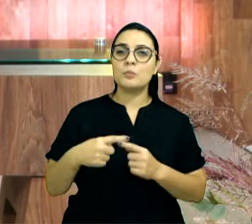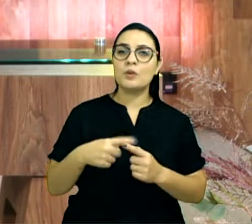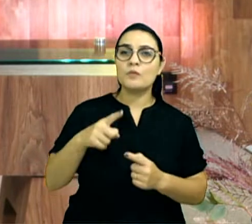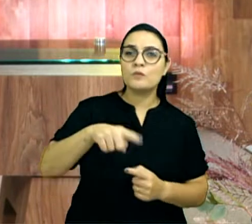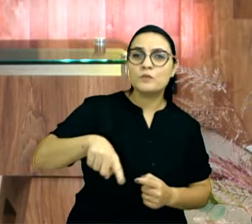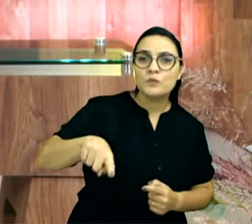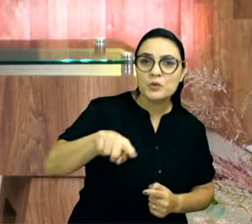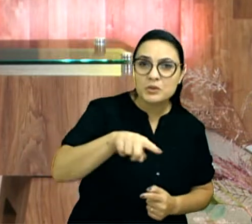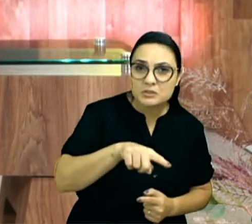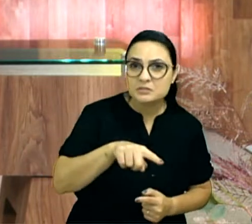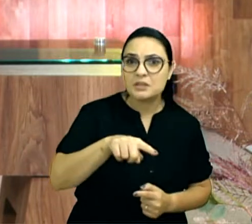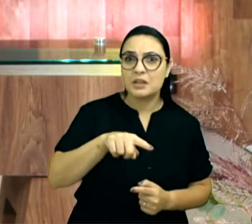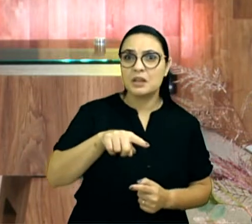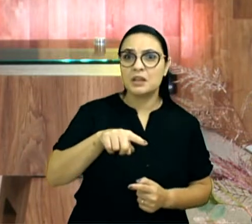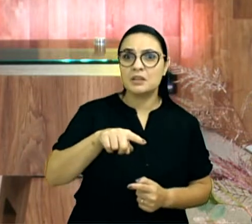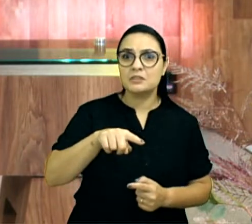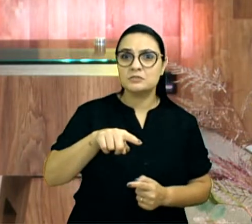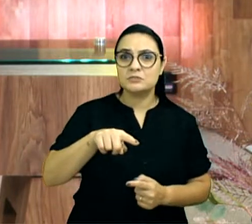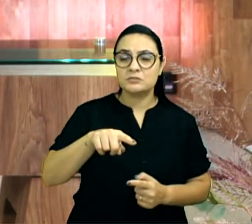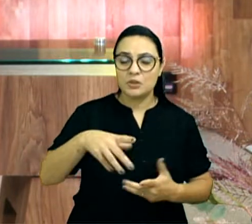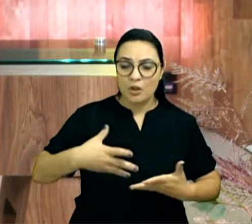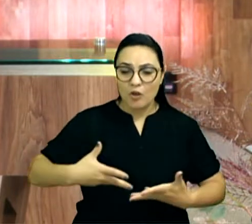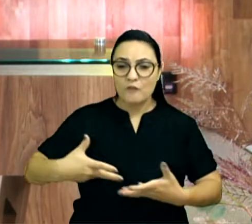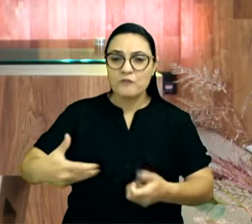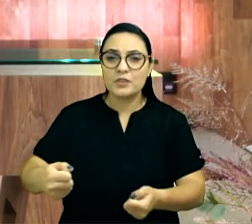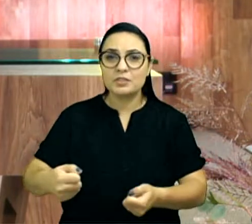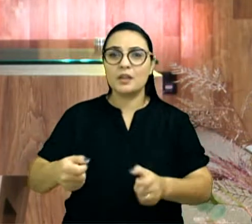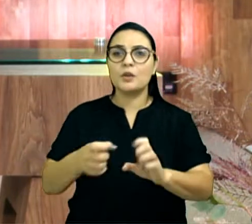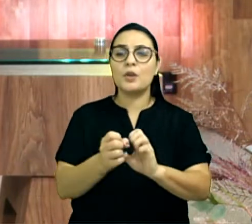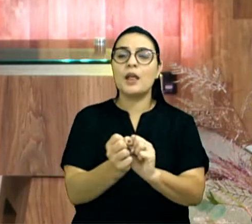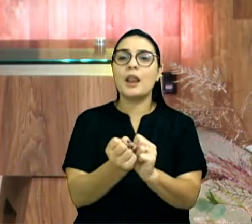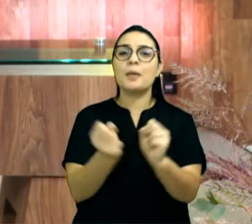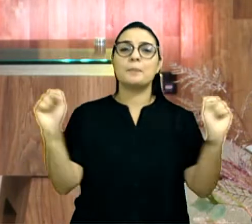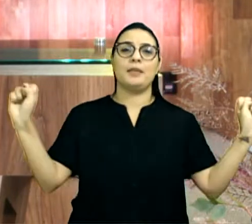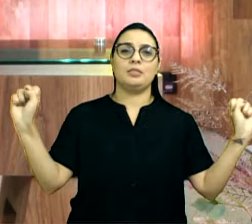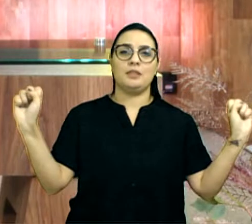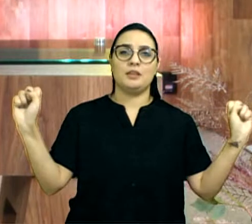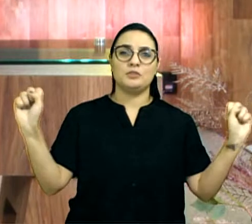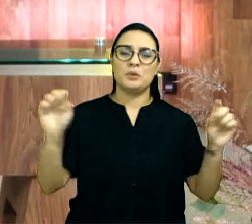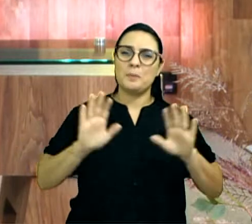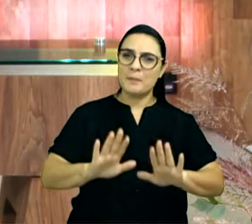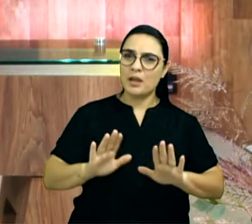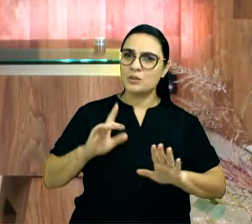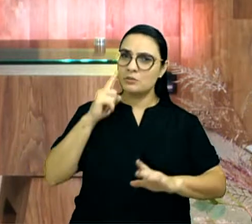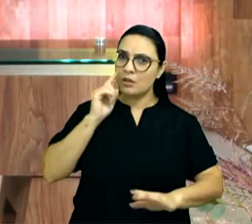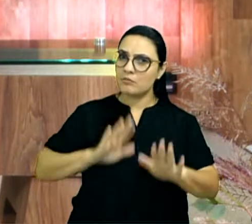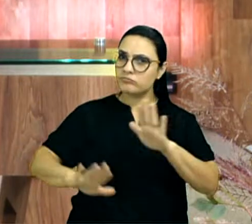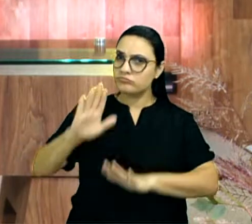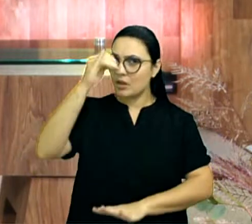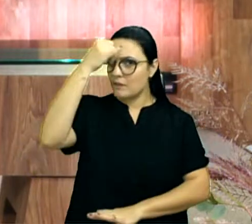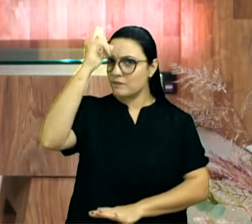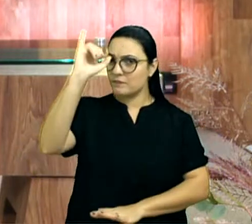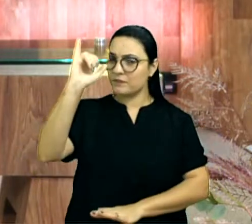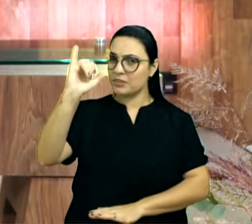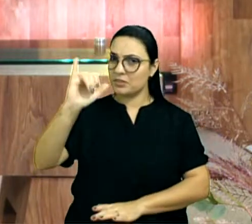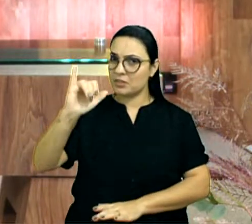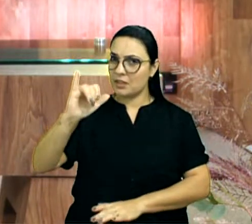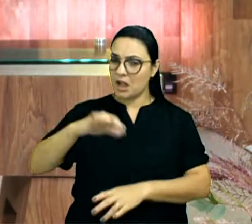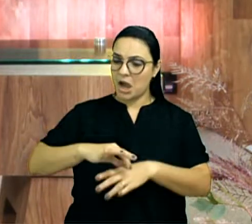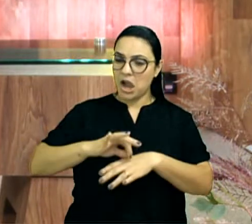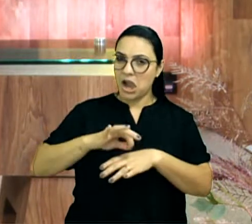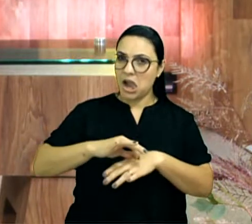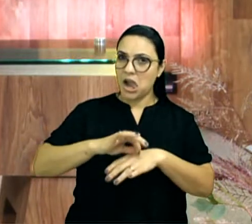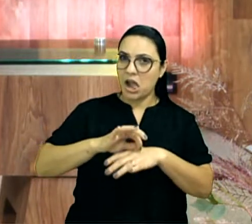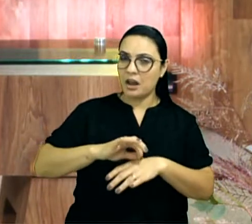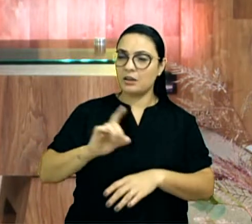chamados à liberdade, porém não useis a liberdade para dar ocasião à carne. Sede antes servos uns dos